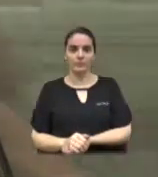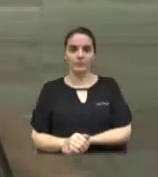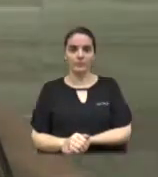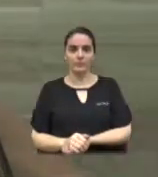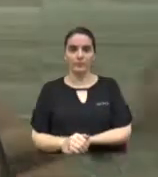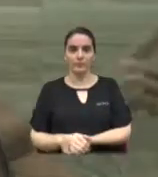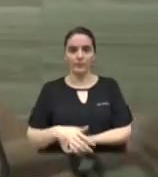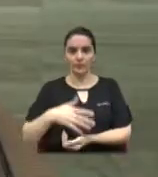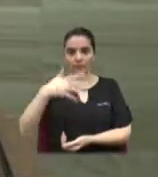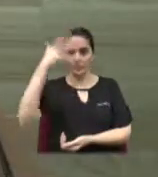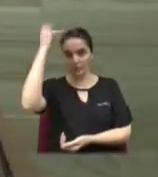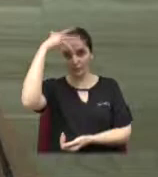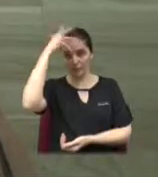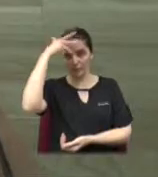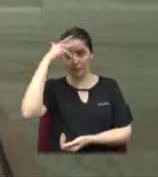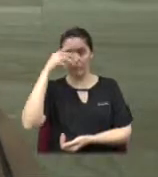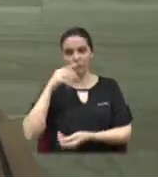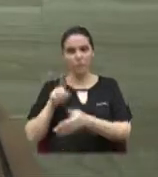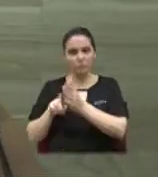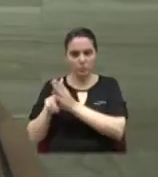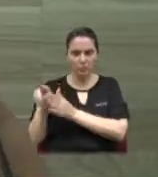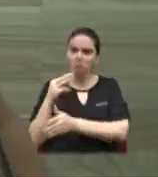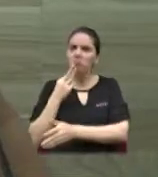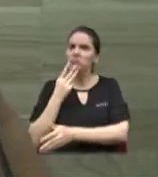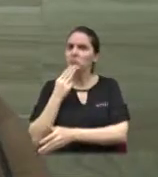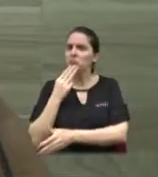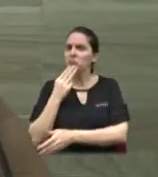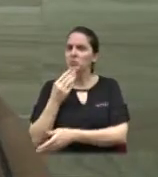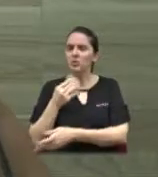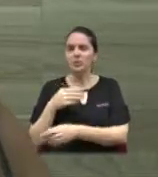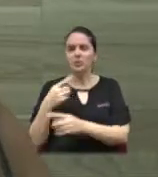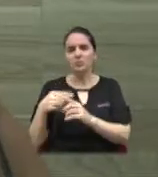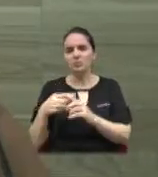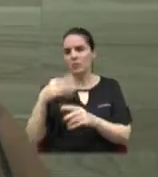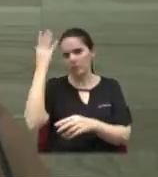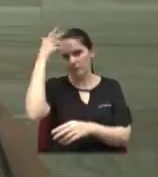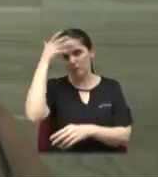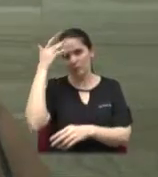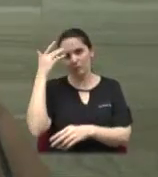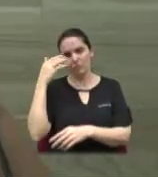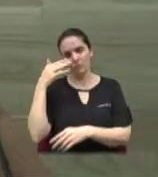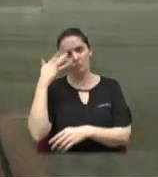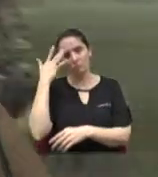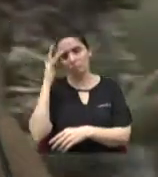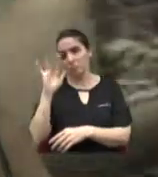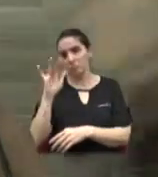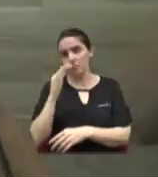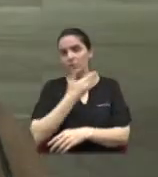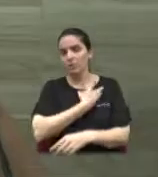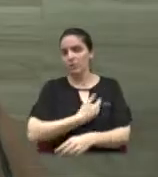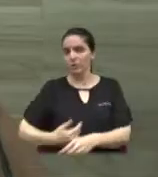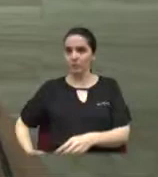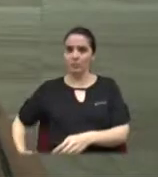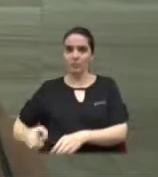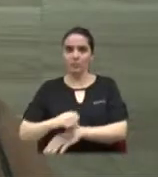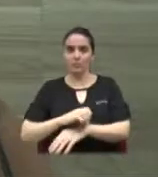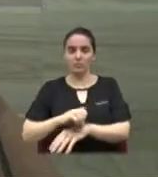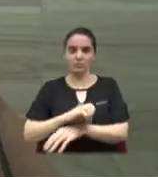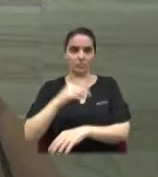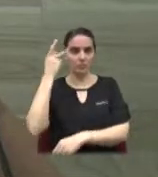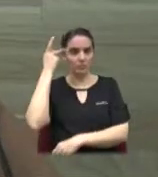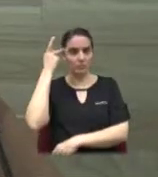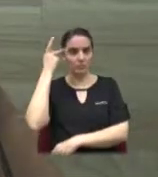Vaguinho, não tive ainda acesso, o governador estaria presente na